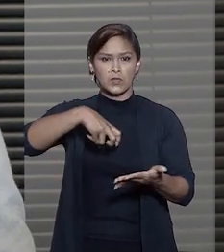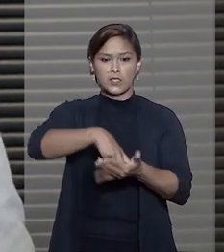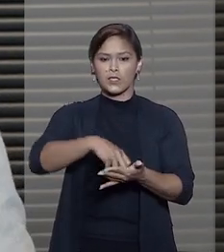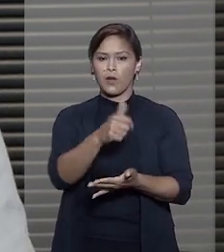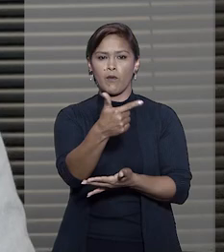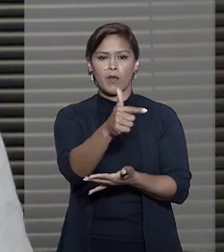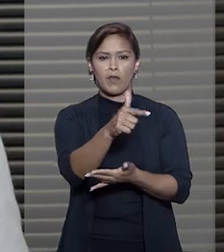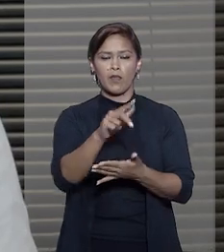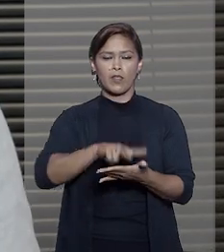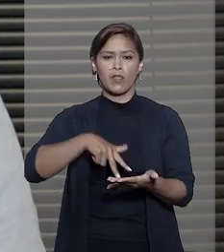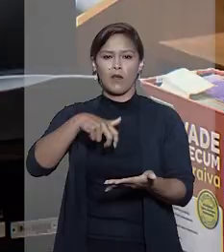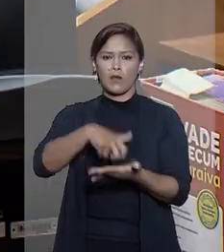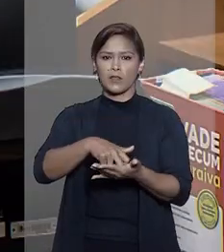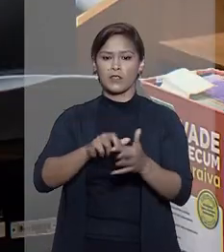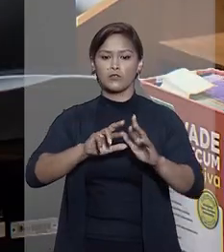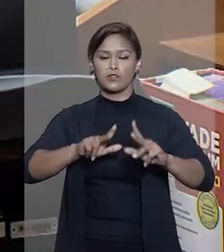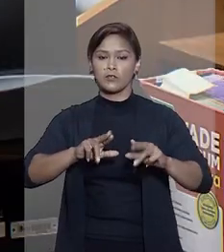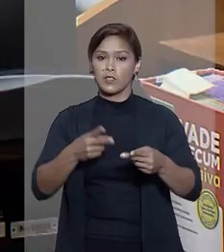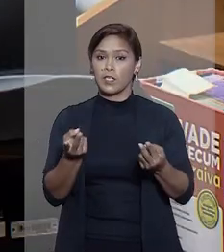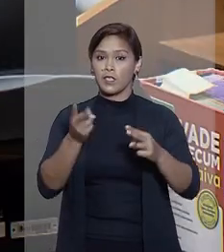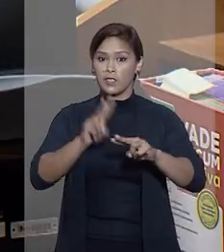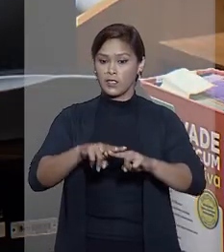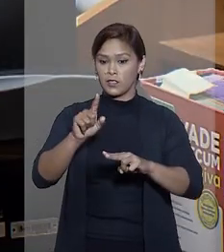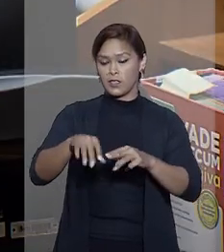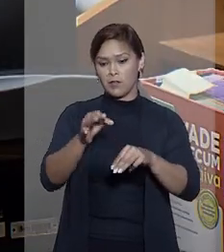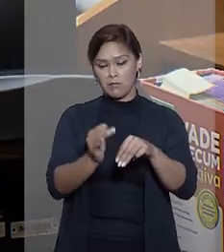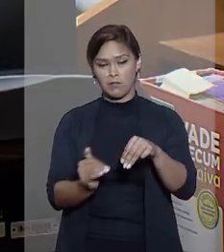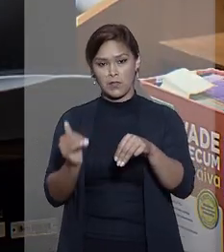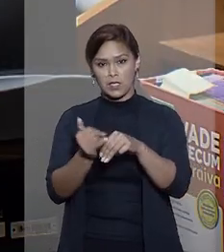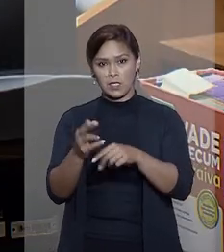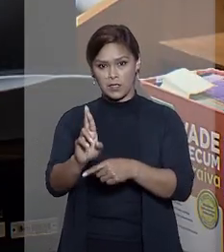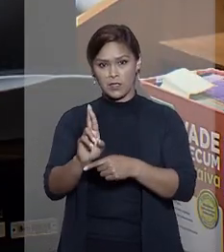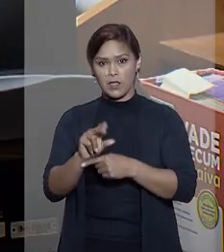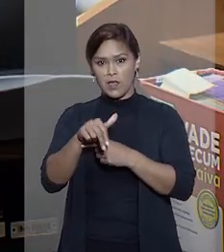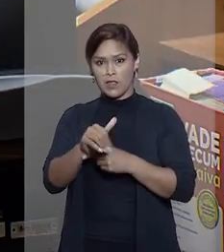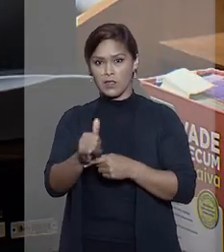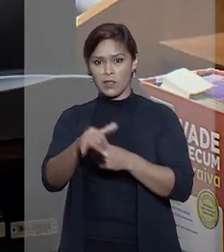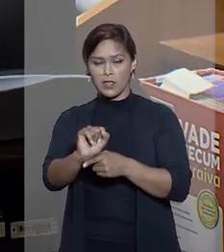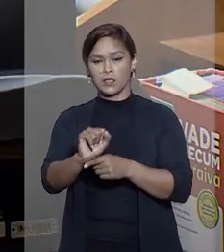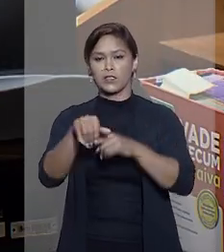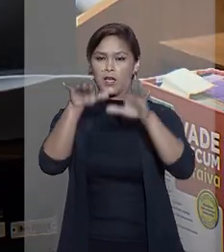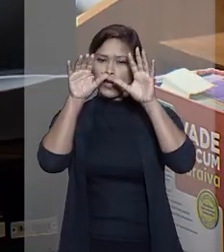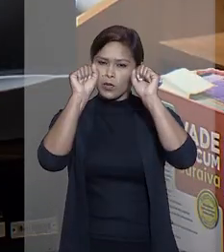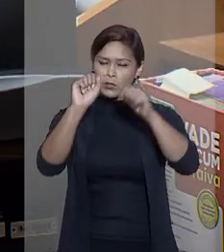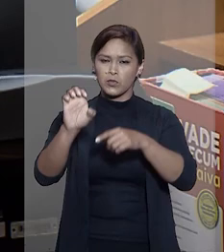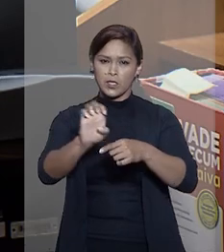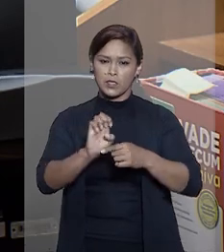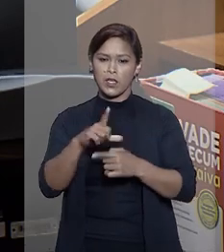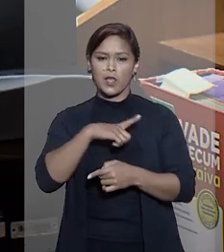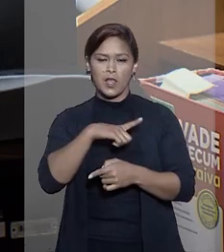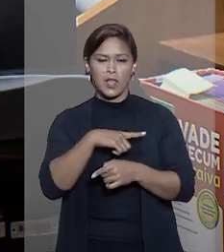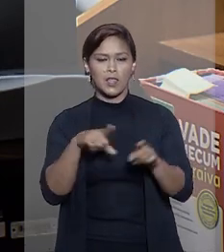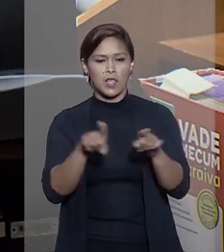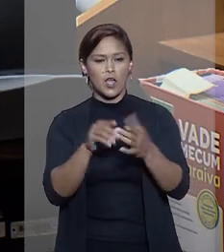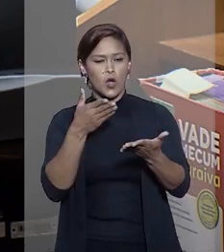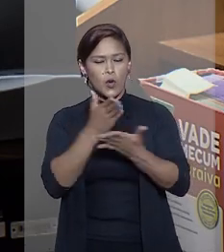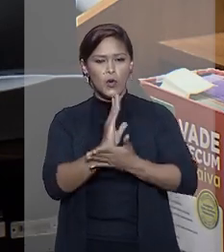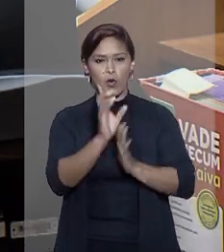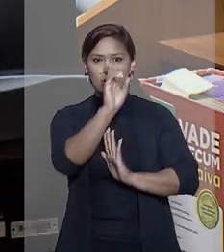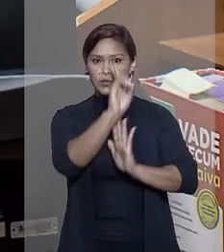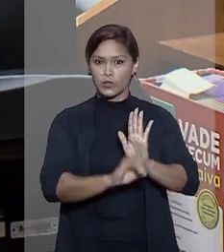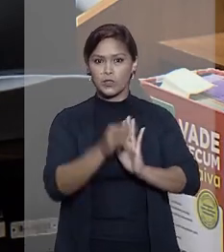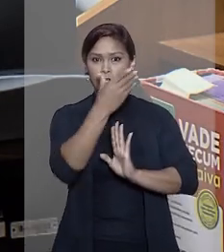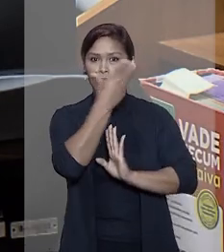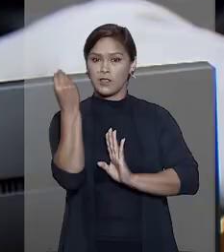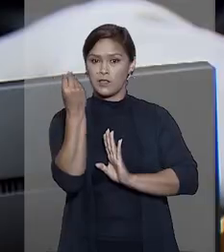não a existência de condenação. Para a ministra relatora Nancy Andrigue, mesmo o Tribunal Estadual tendo reconhecido o direito do